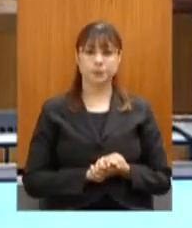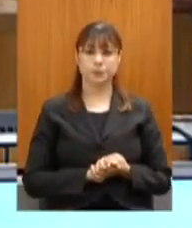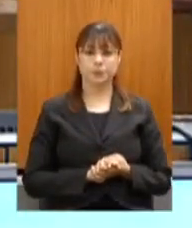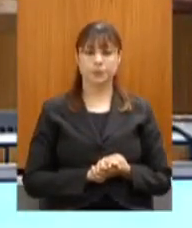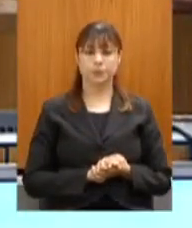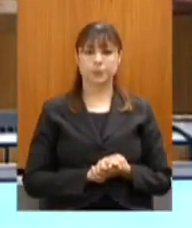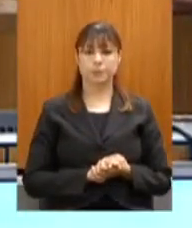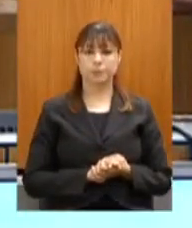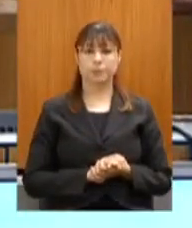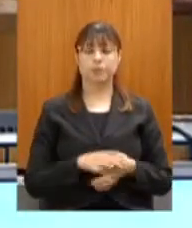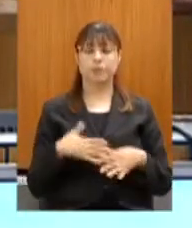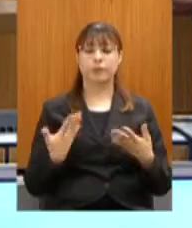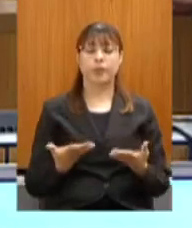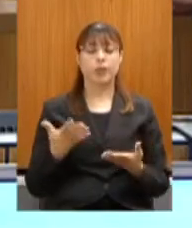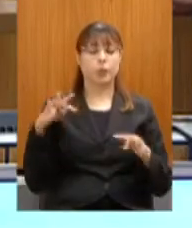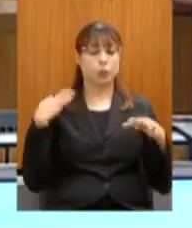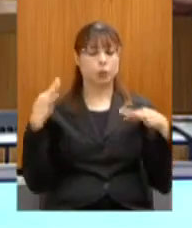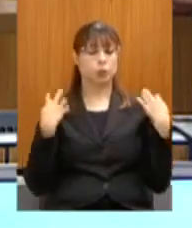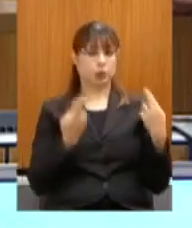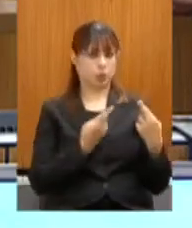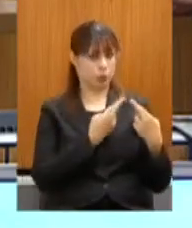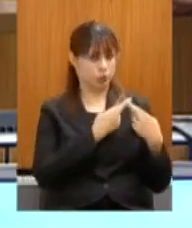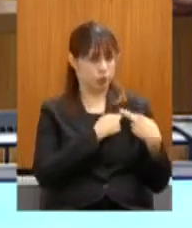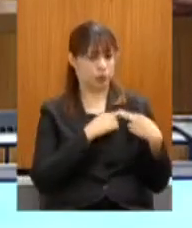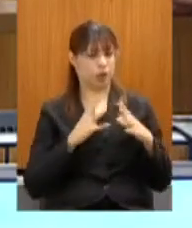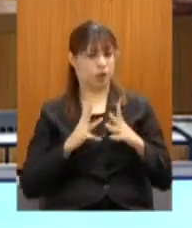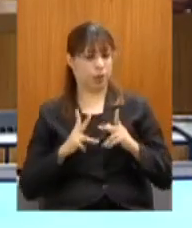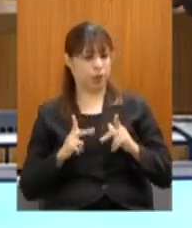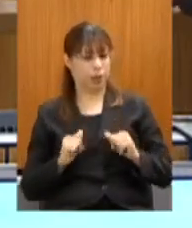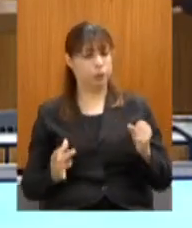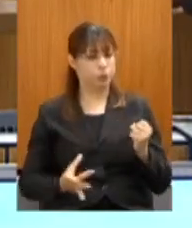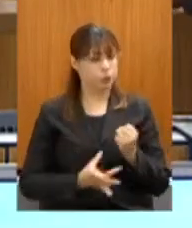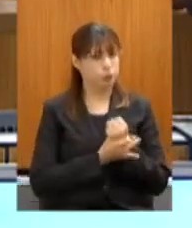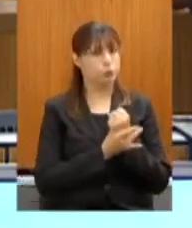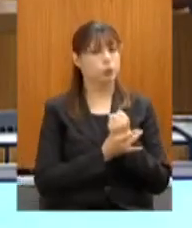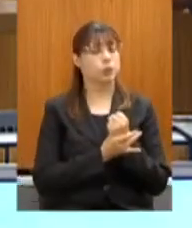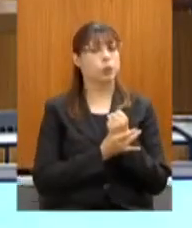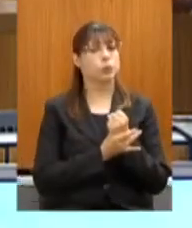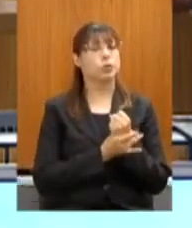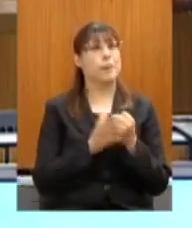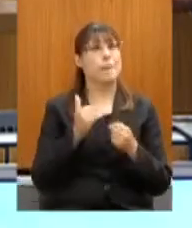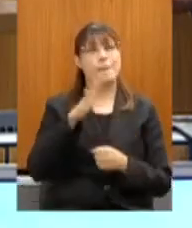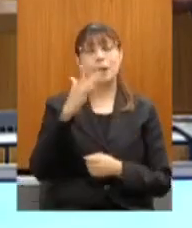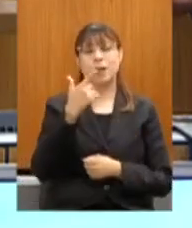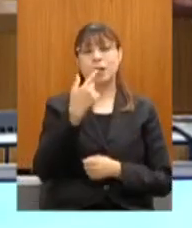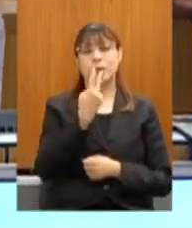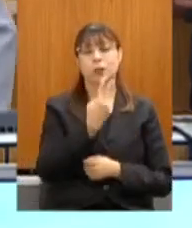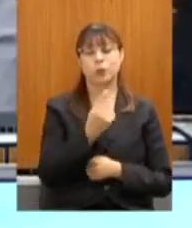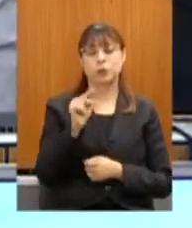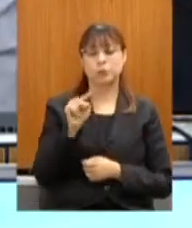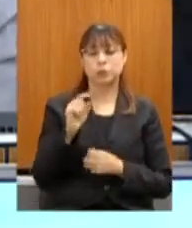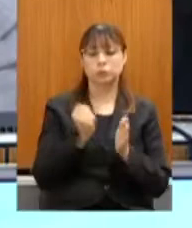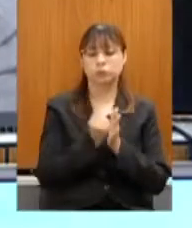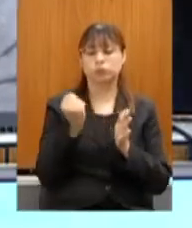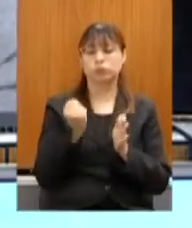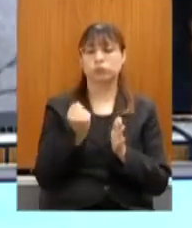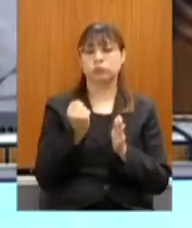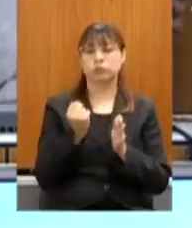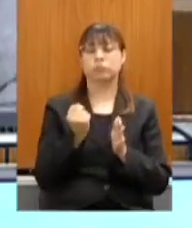Selo Turismo Responsável, Limpo e Seguro. Nós tivemos mais de 2 mil selos emitidos. Esse